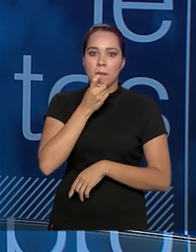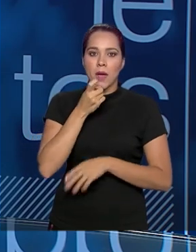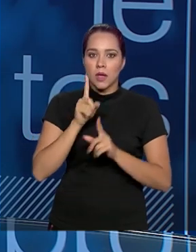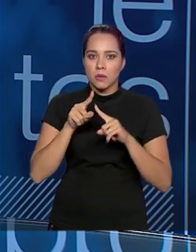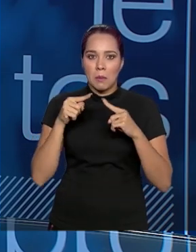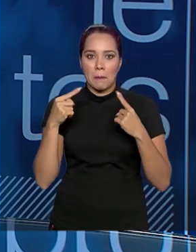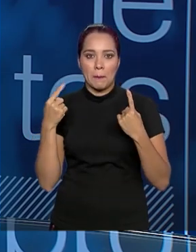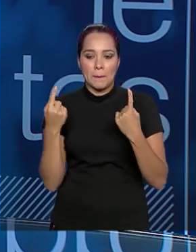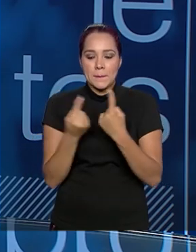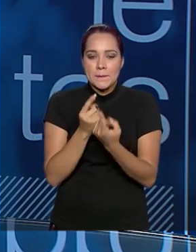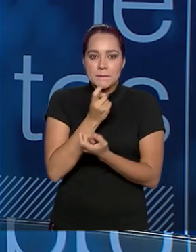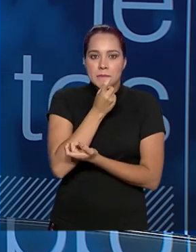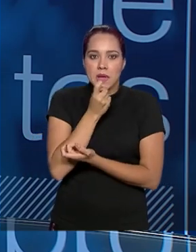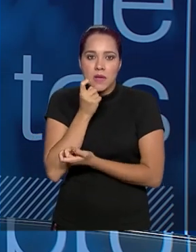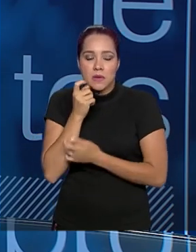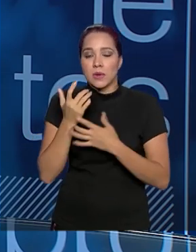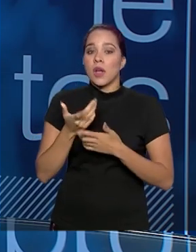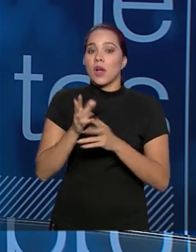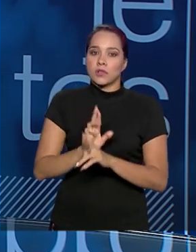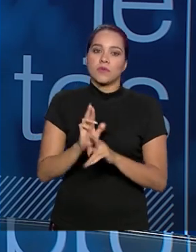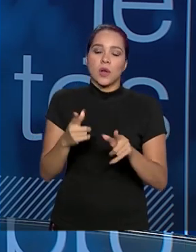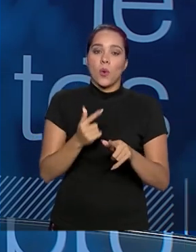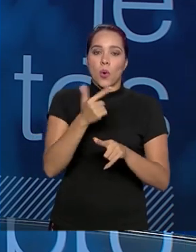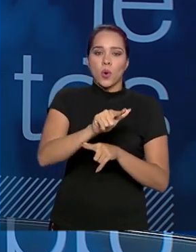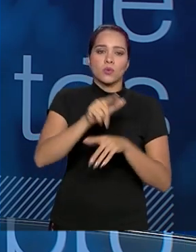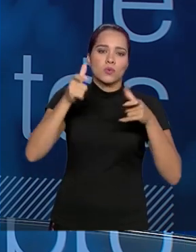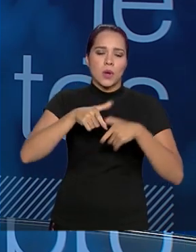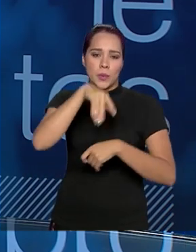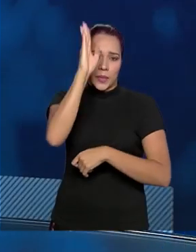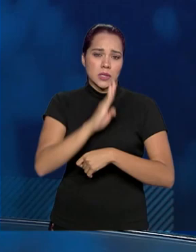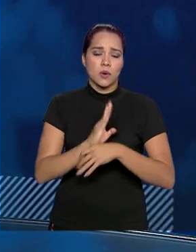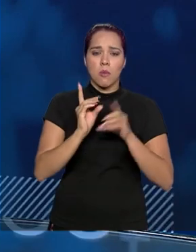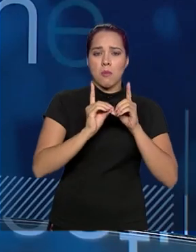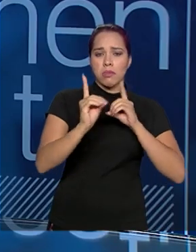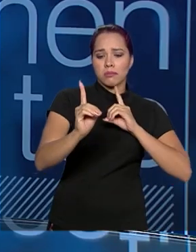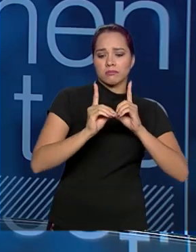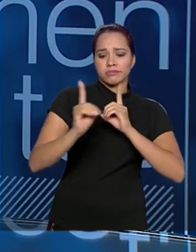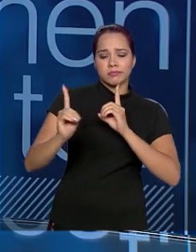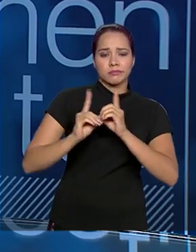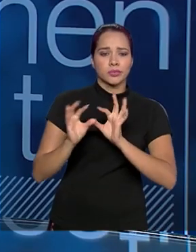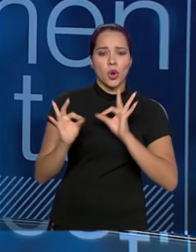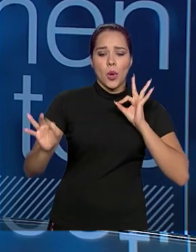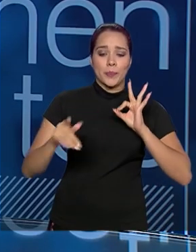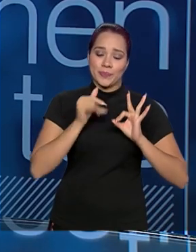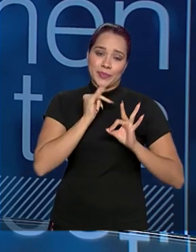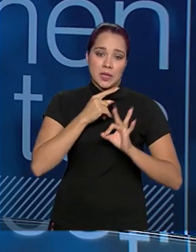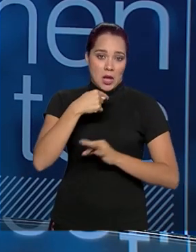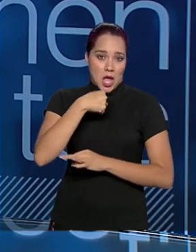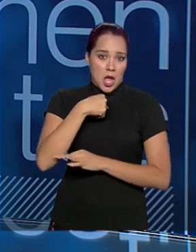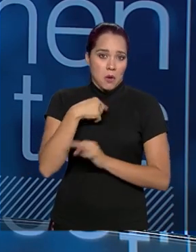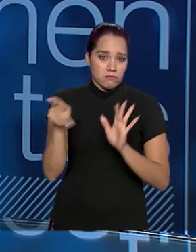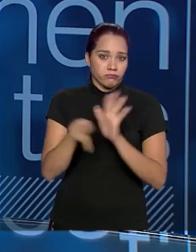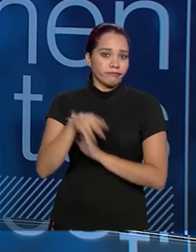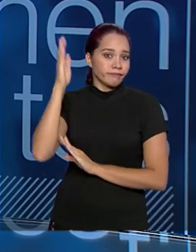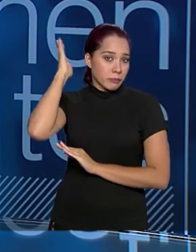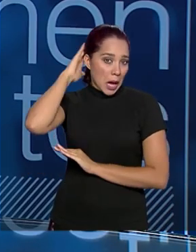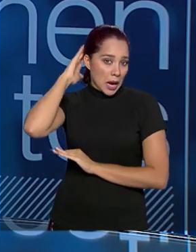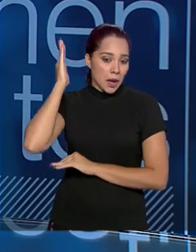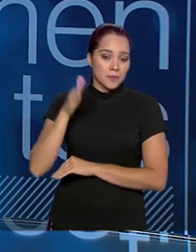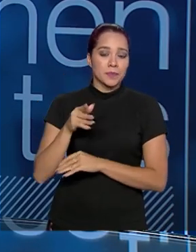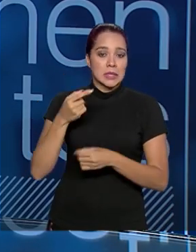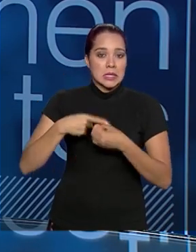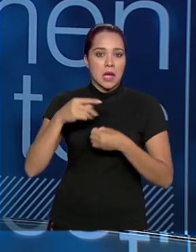ferrífero ali próximo de Belo Horizonte, no resto do Brasil são muitos, muito afastados. Eu, por exemplo, sou do Pará, sou de Belém.